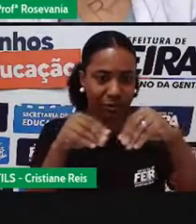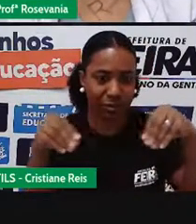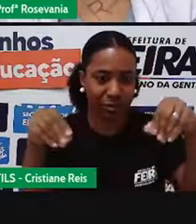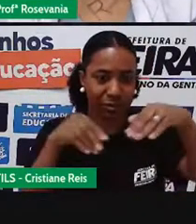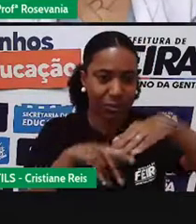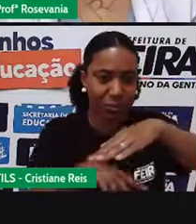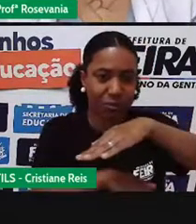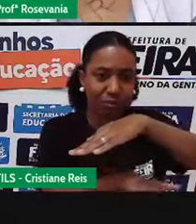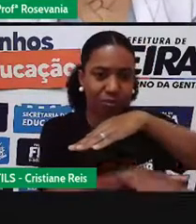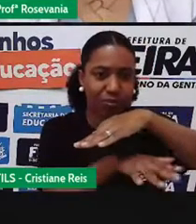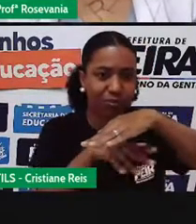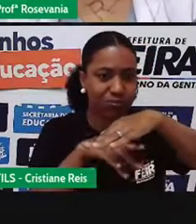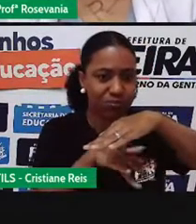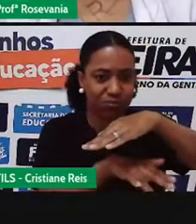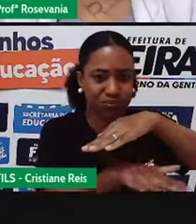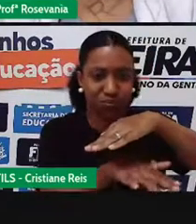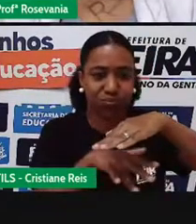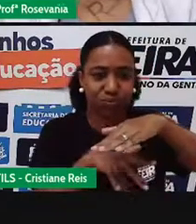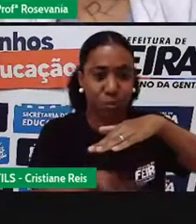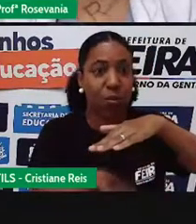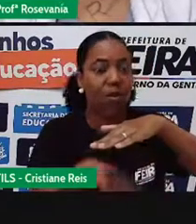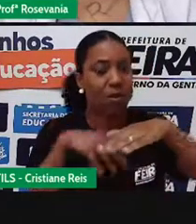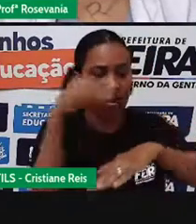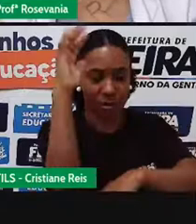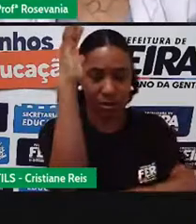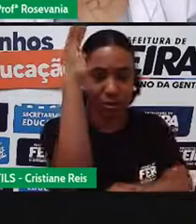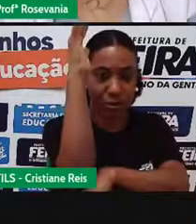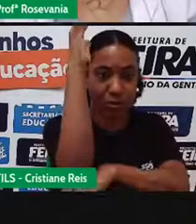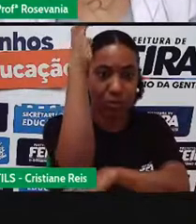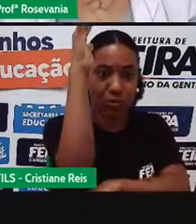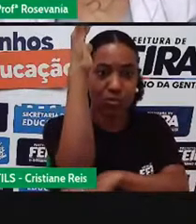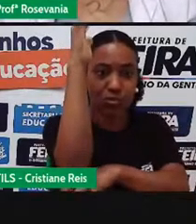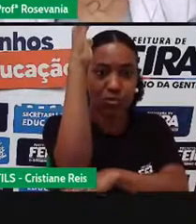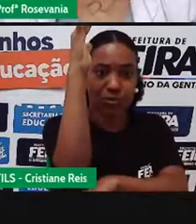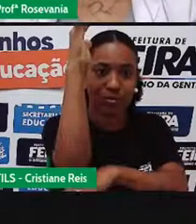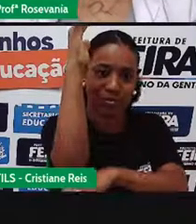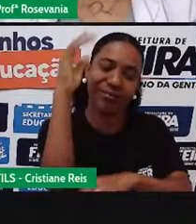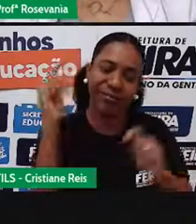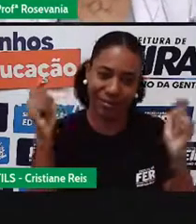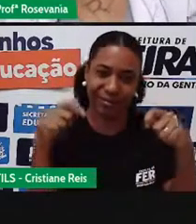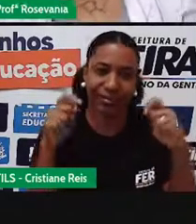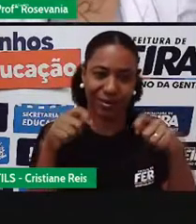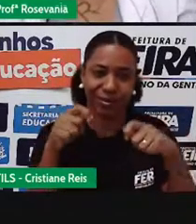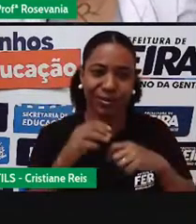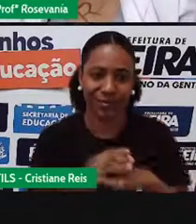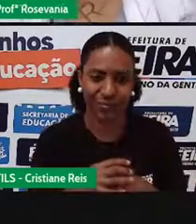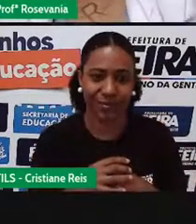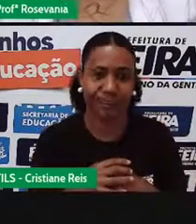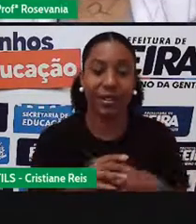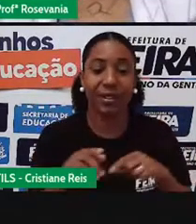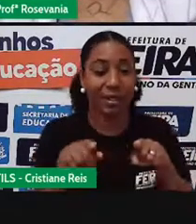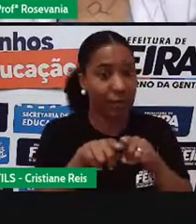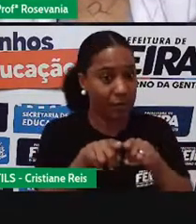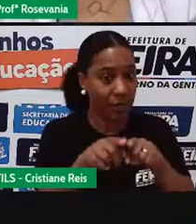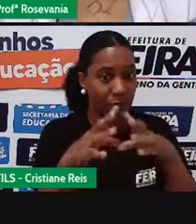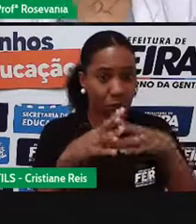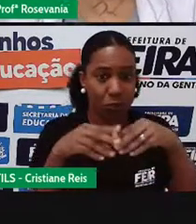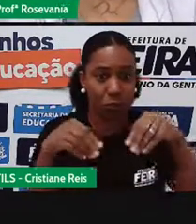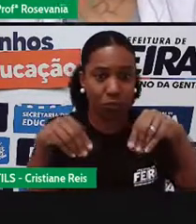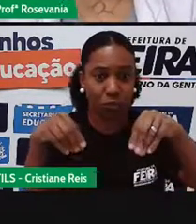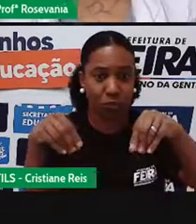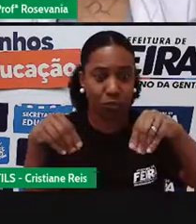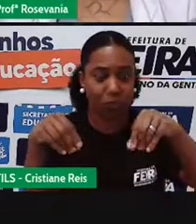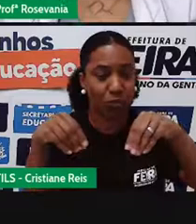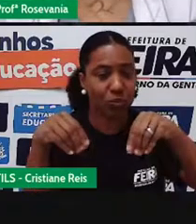lençol freático. Mas, outra característica, já falando de solo, é que o solo do agreste, principalmente nas áreas mais